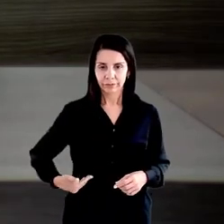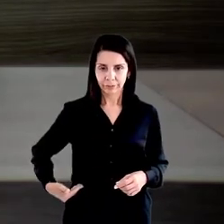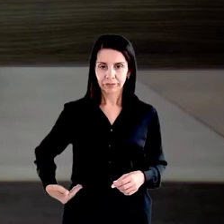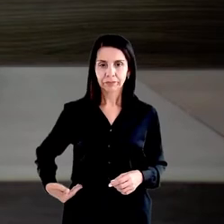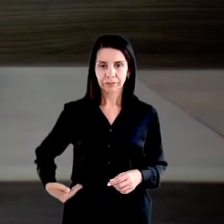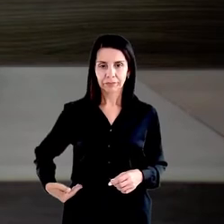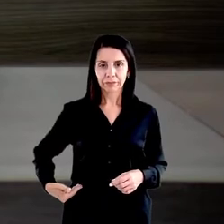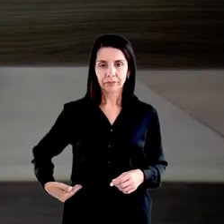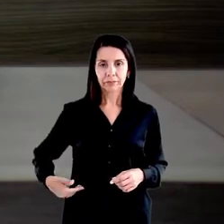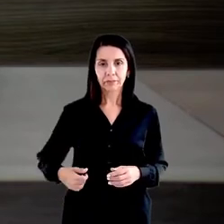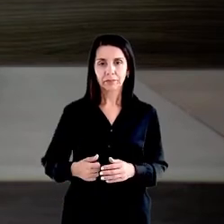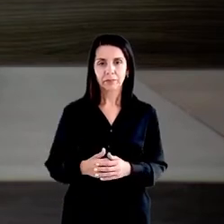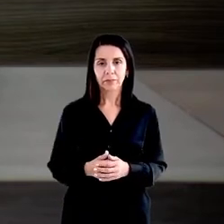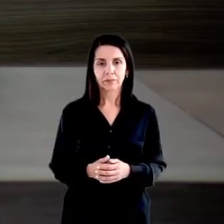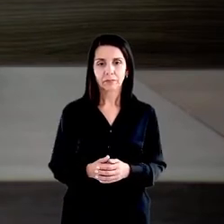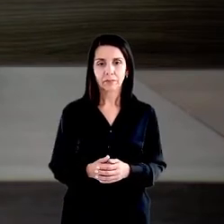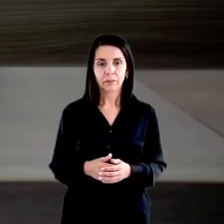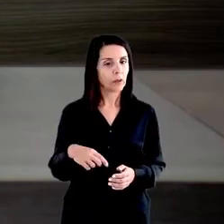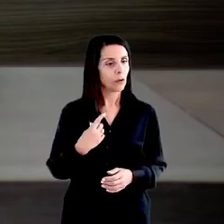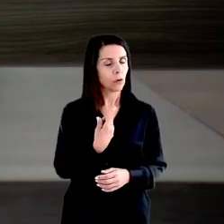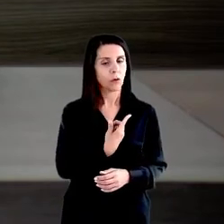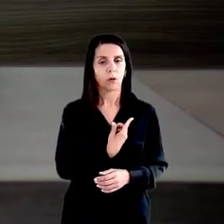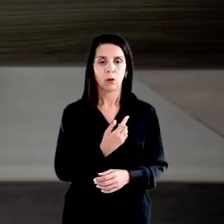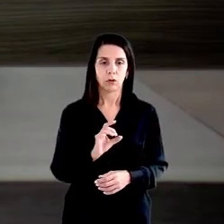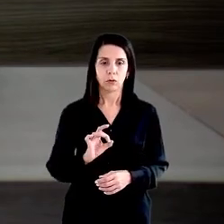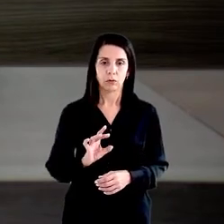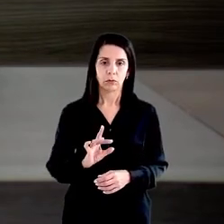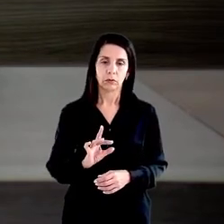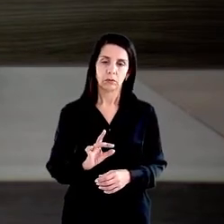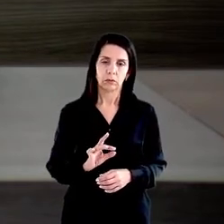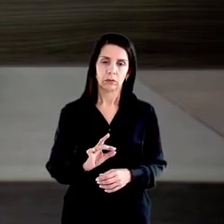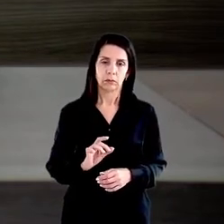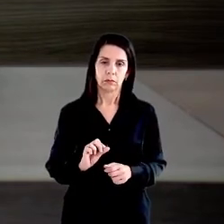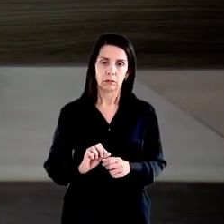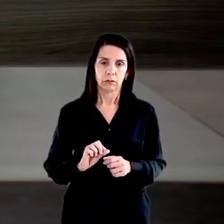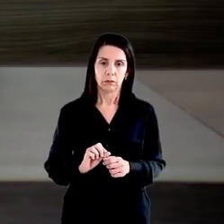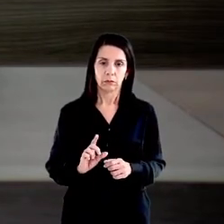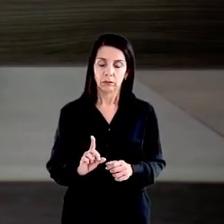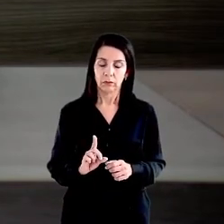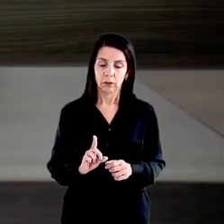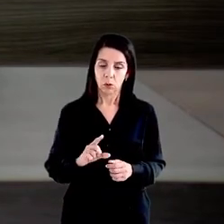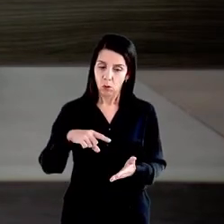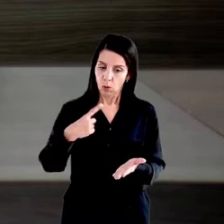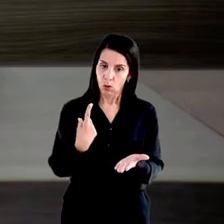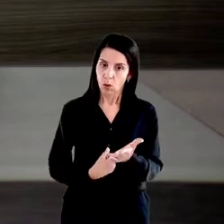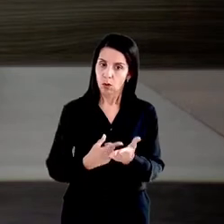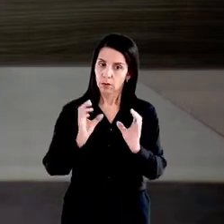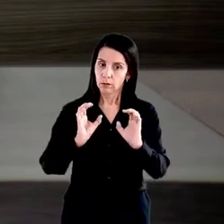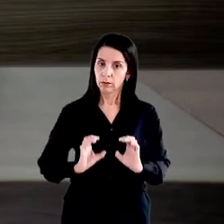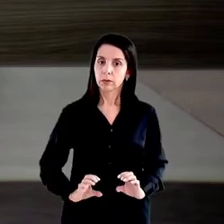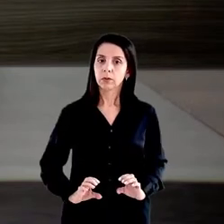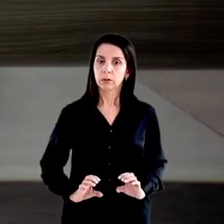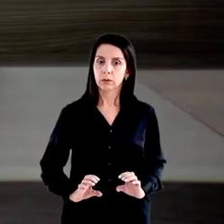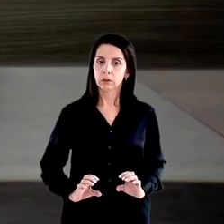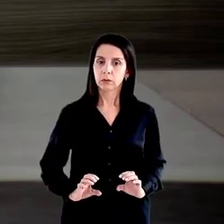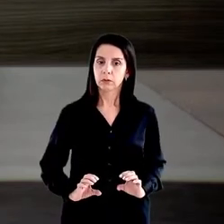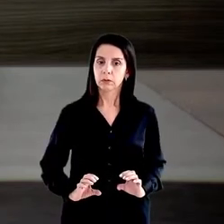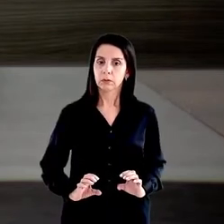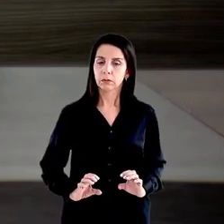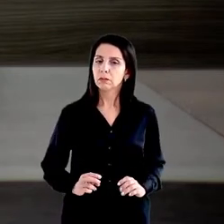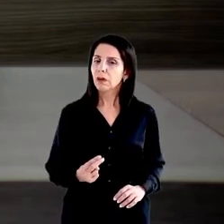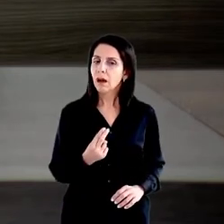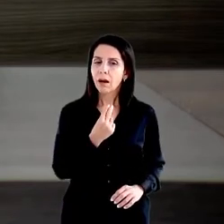de fato, e não somos o executor, há um compromisso ético. Não podemos, de verdade,